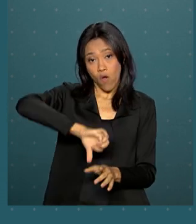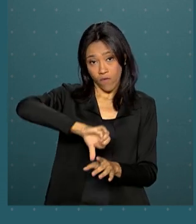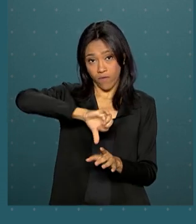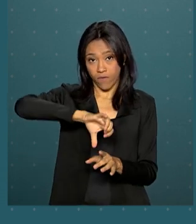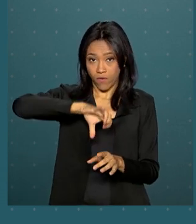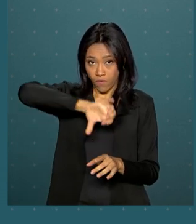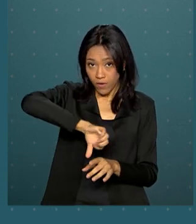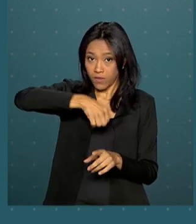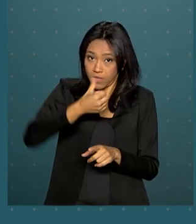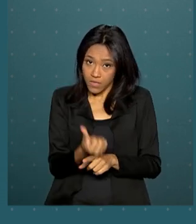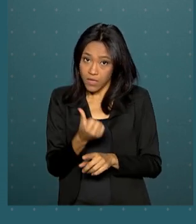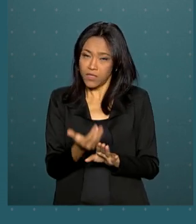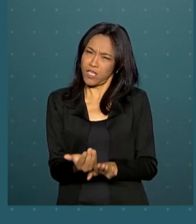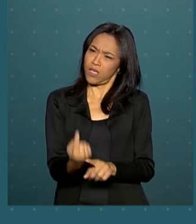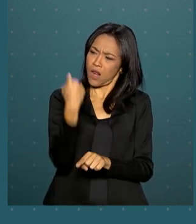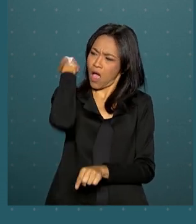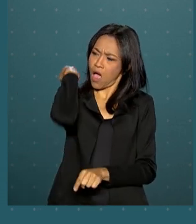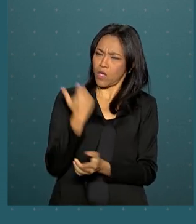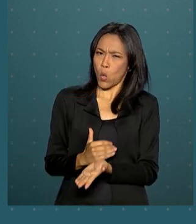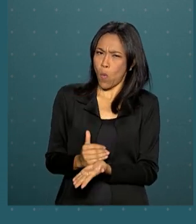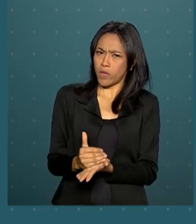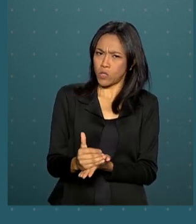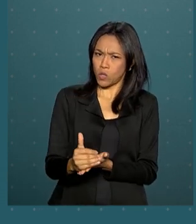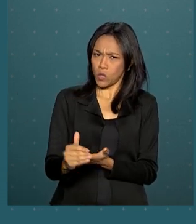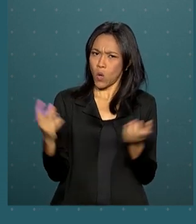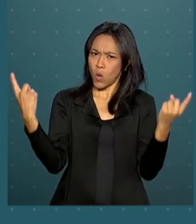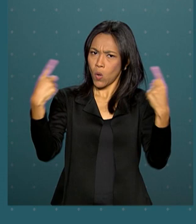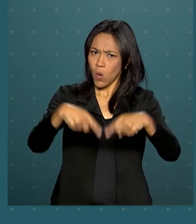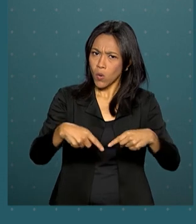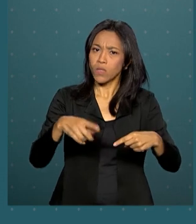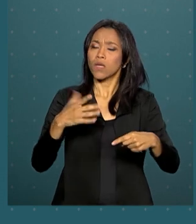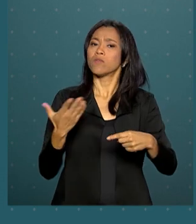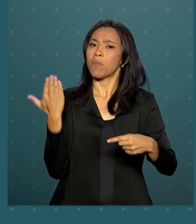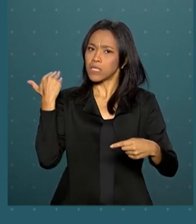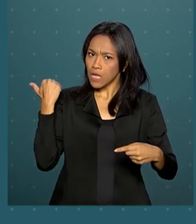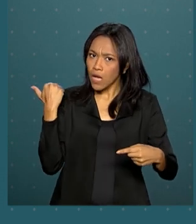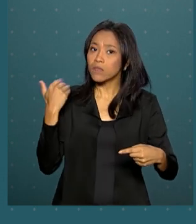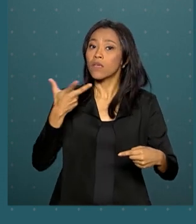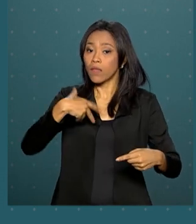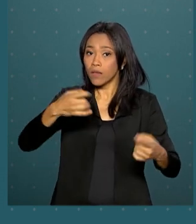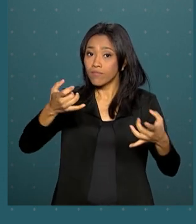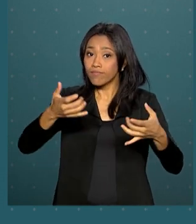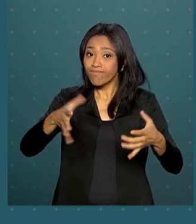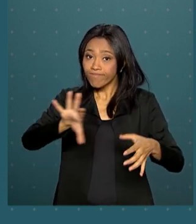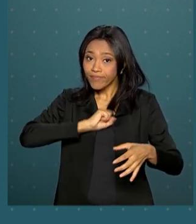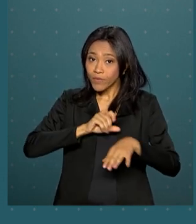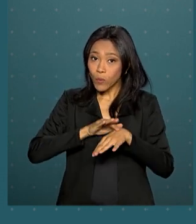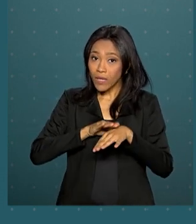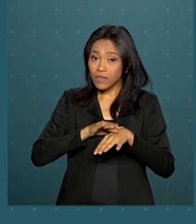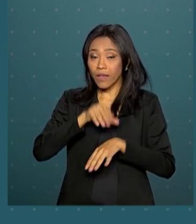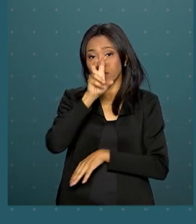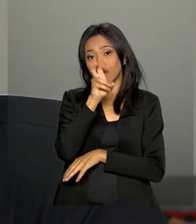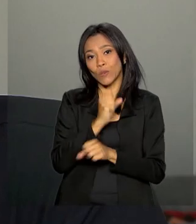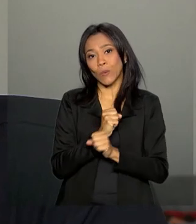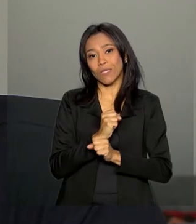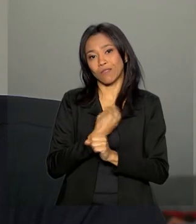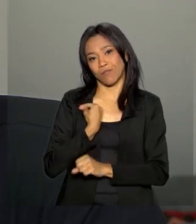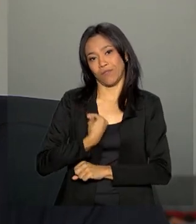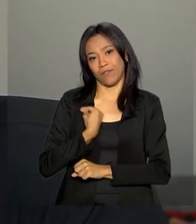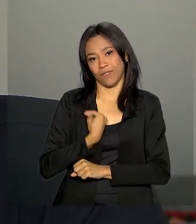estratégia de combate ao HIV e AIDS, a sobrevida desse público com a doença era de apenas 5 anos.